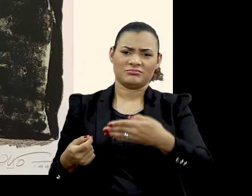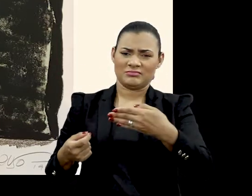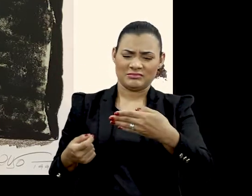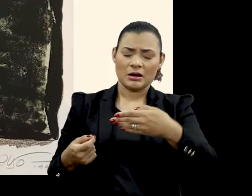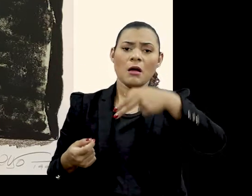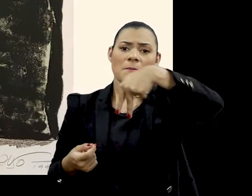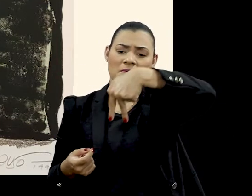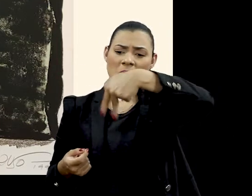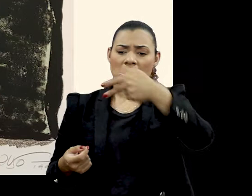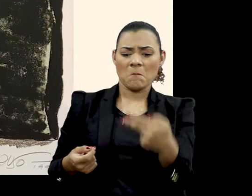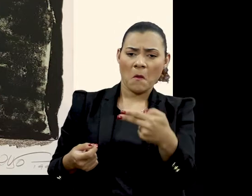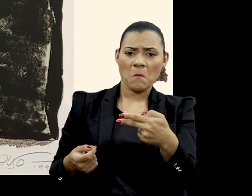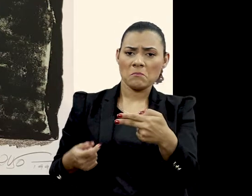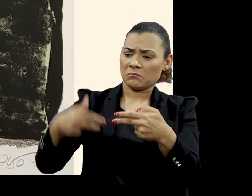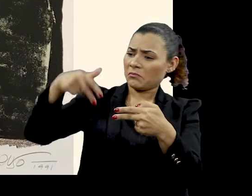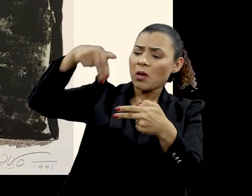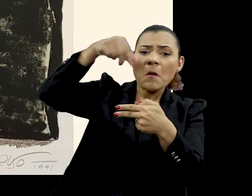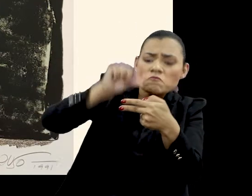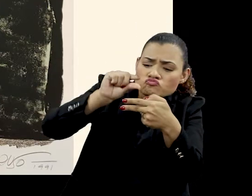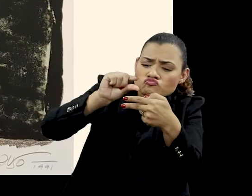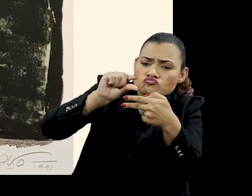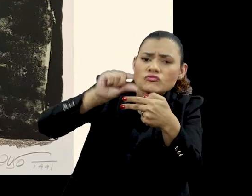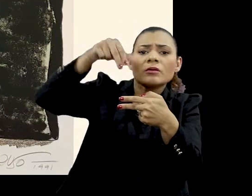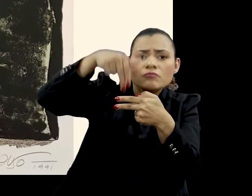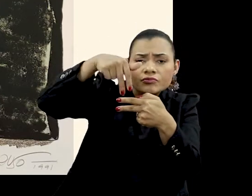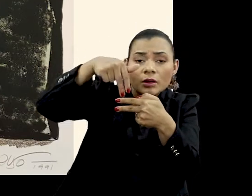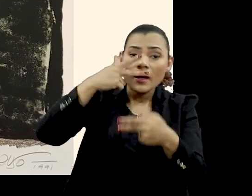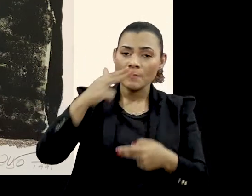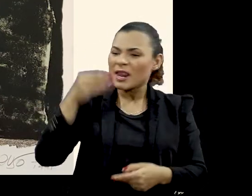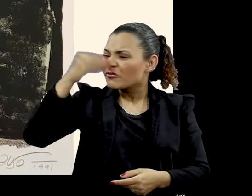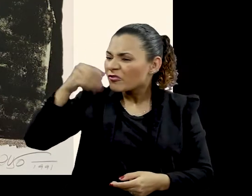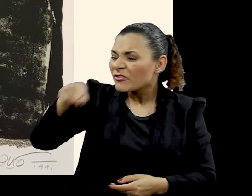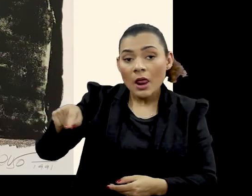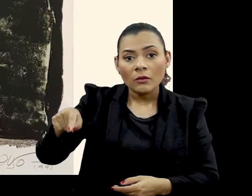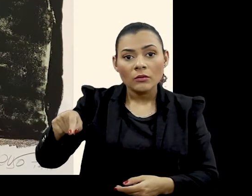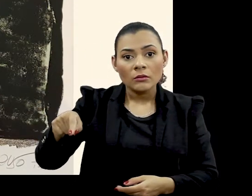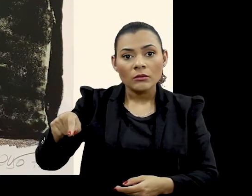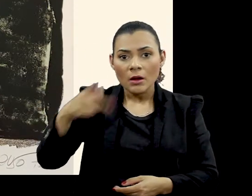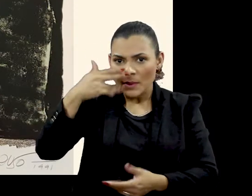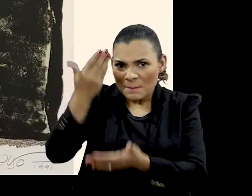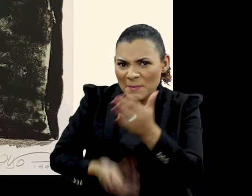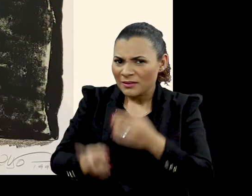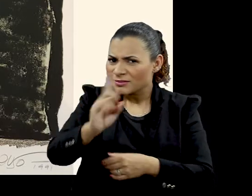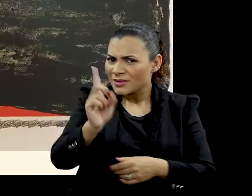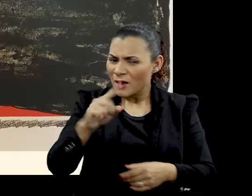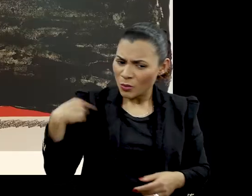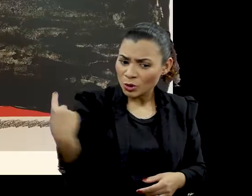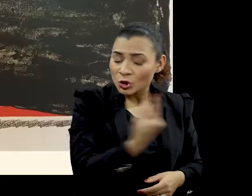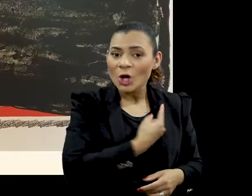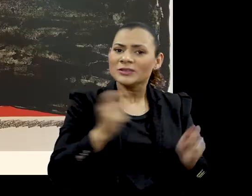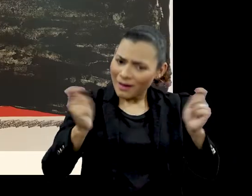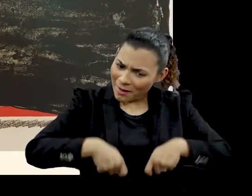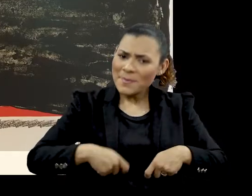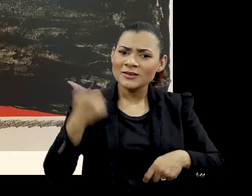Esse quadro nos provoca nas nossas fraquezas Aquele que é subestimado como fraco Não está fadado à derrota Todos